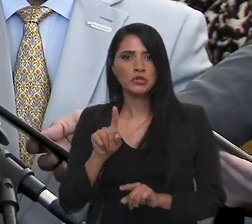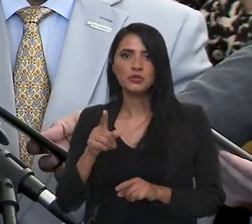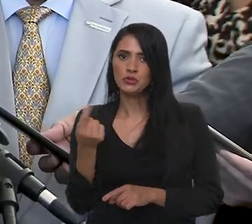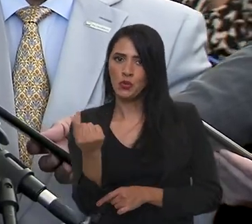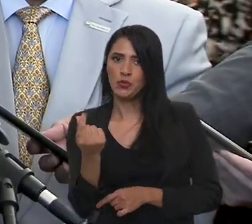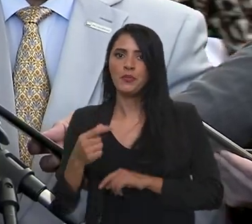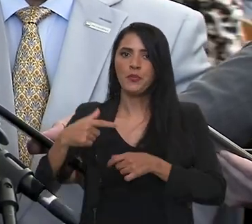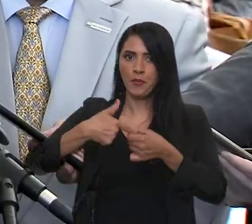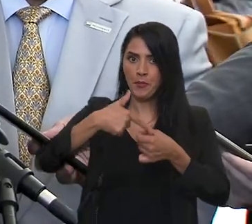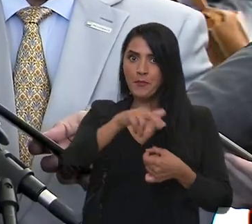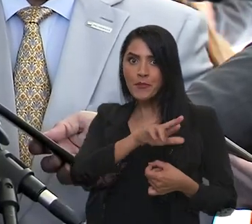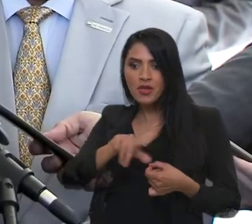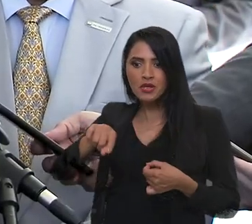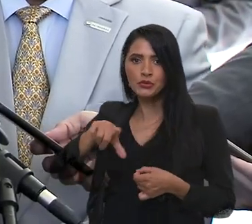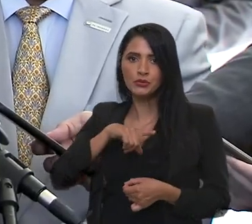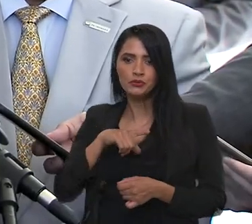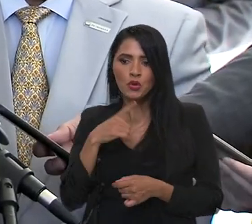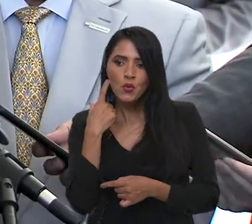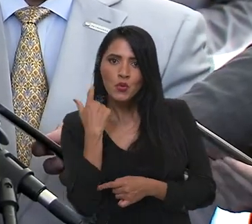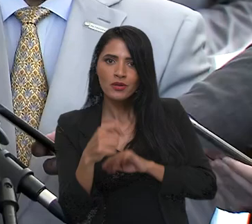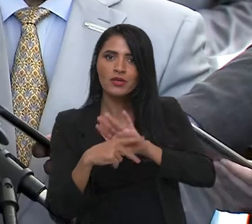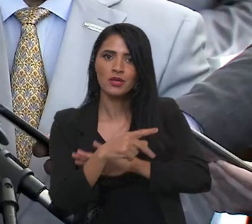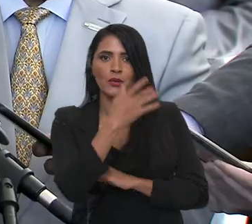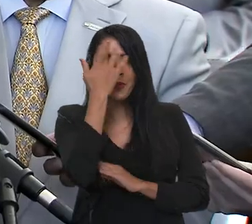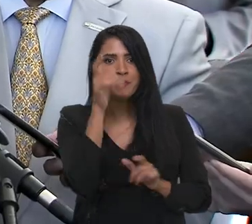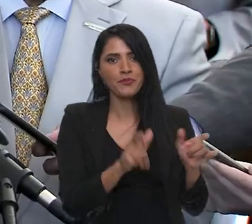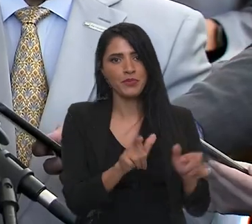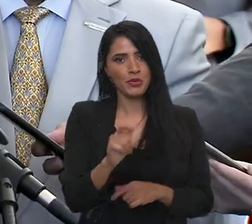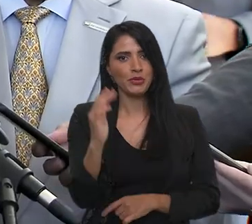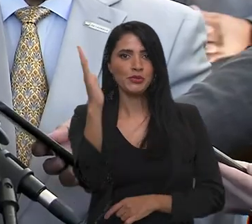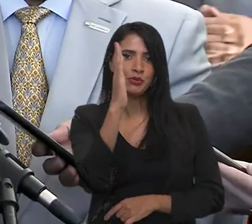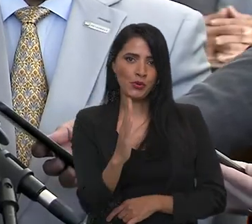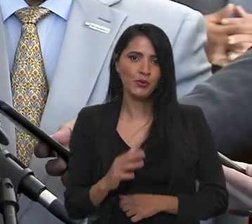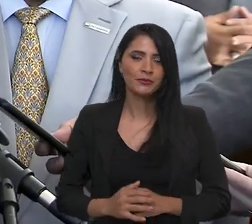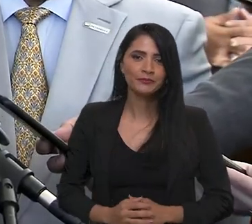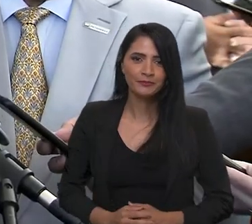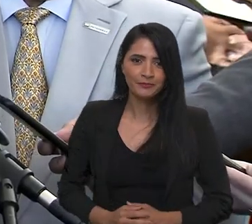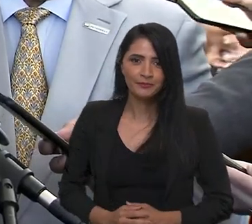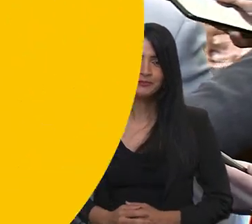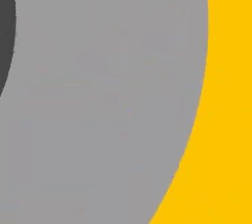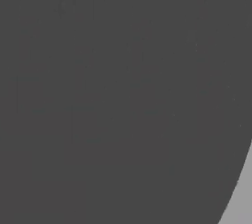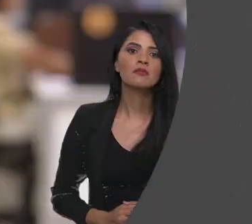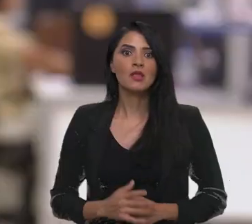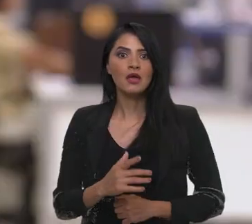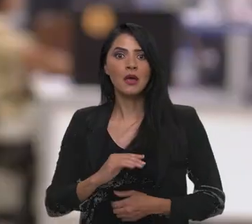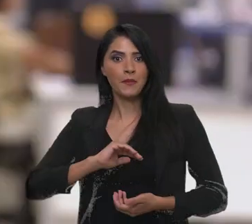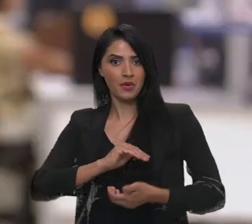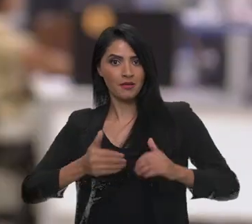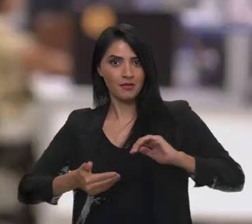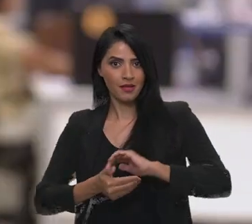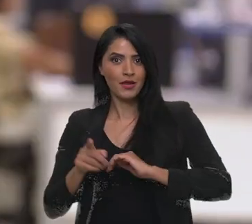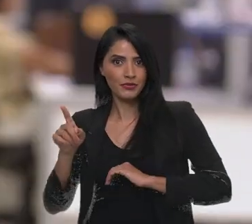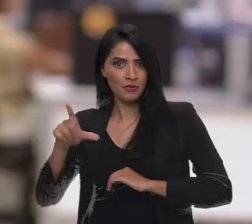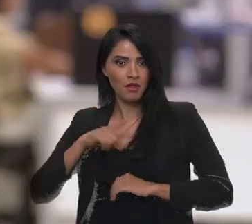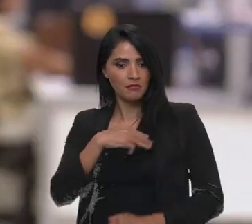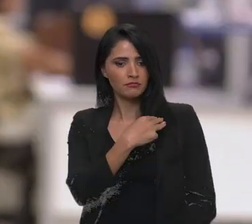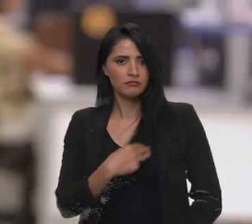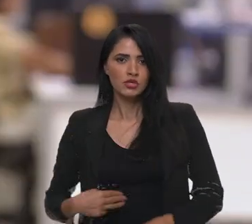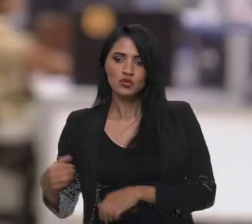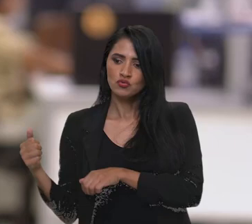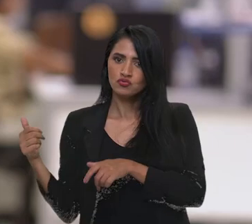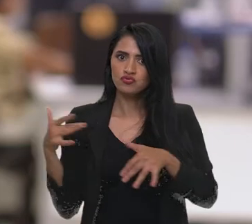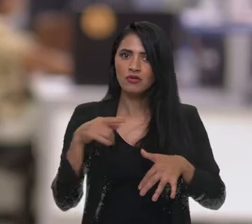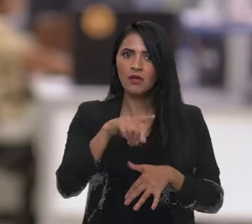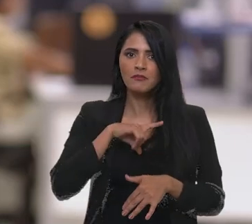sobre os preços dos combustíveis que atendessem o interesse das brasileiras e dos brasileiros. No Palácio do Itamaraty,